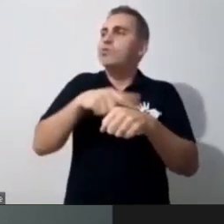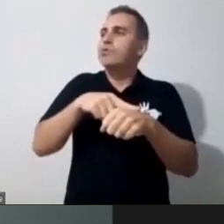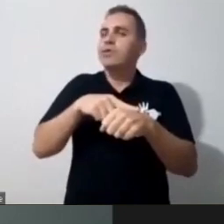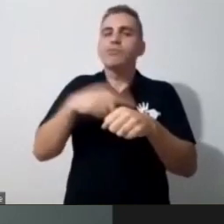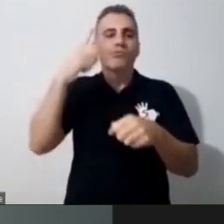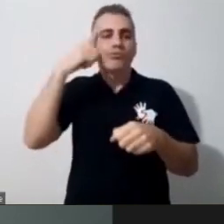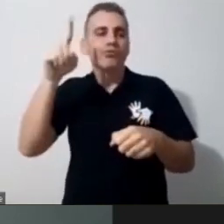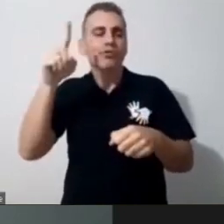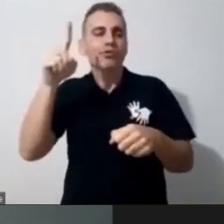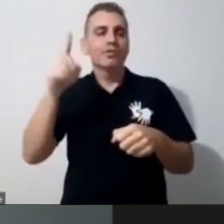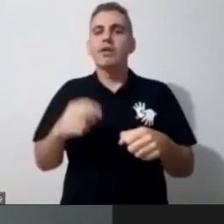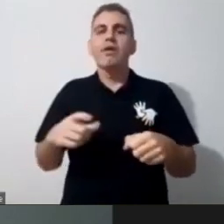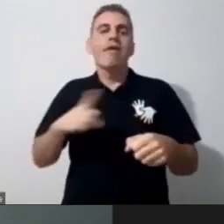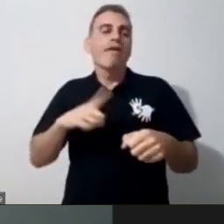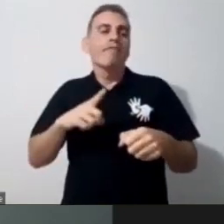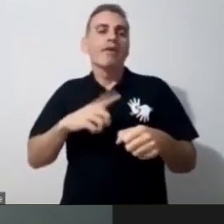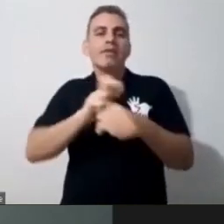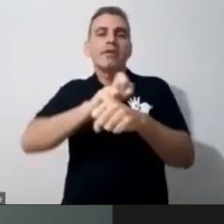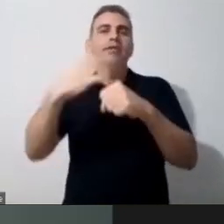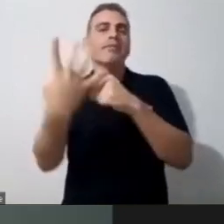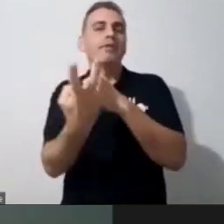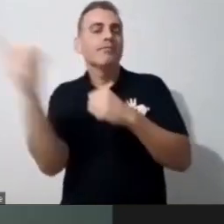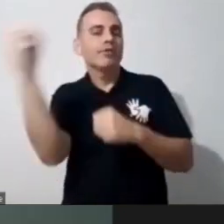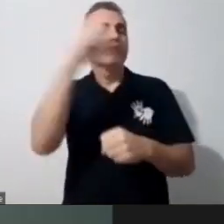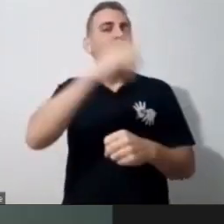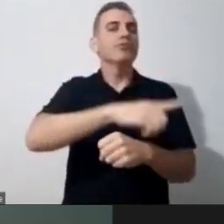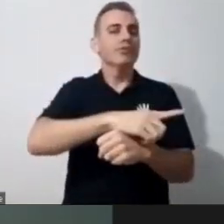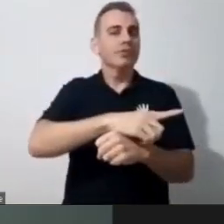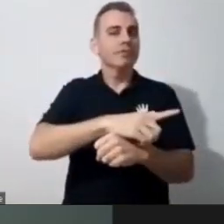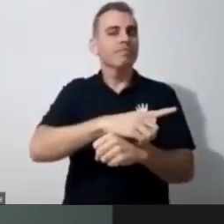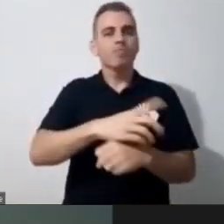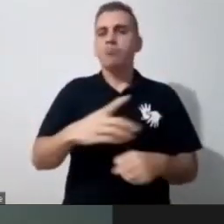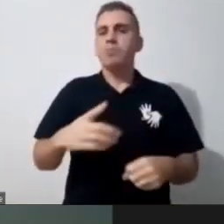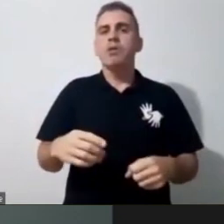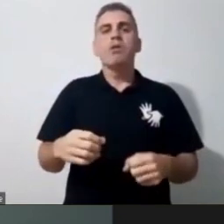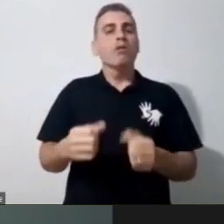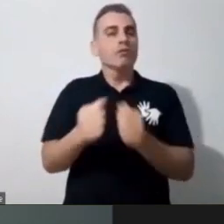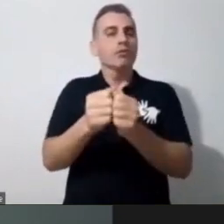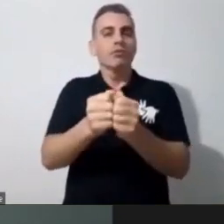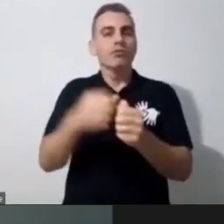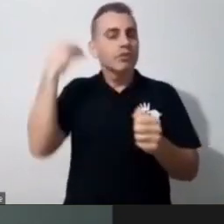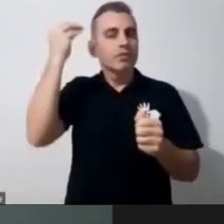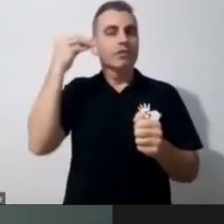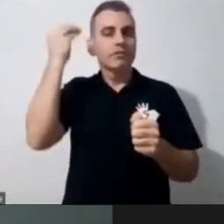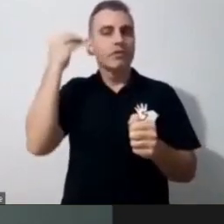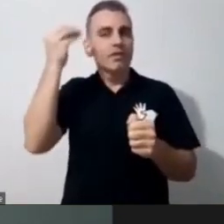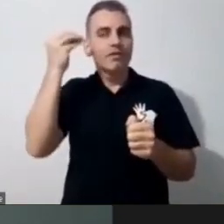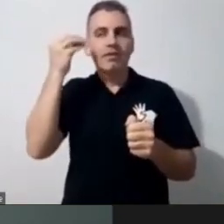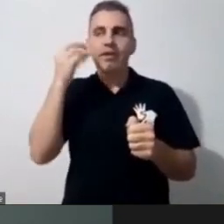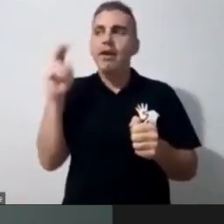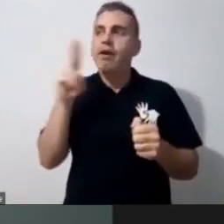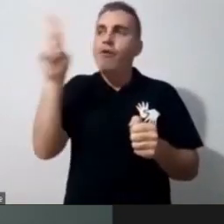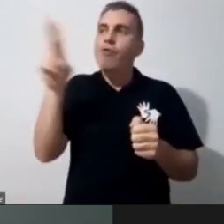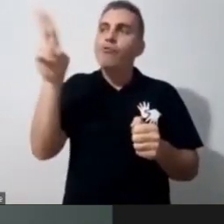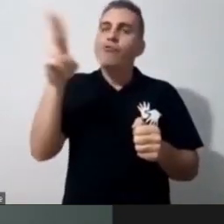de vivência, né. Que a gente tá vivendo uma experiência única do qual ninguém tinha vivido ainda. Então, eu acho que a gente tá